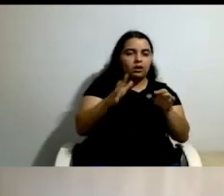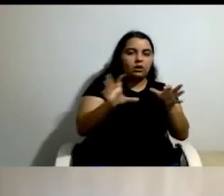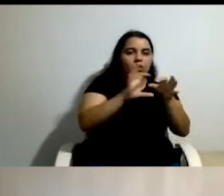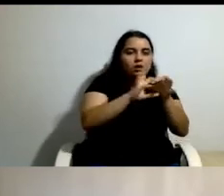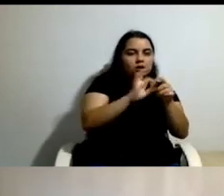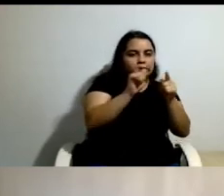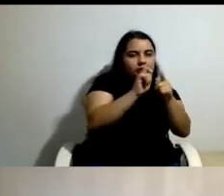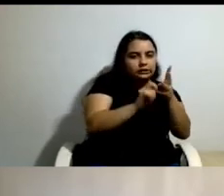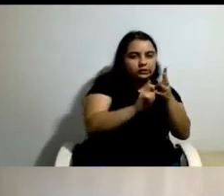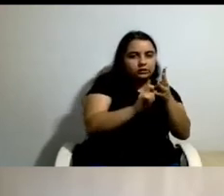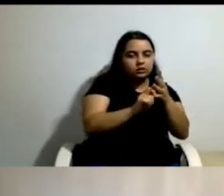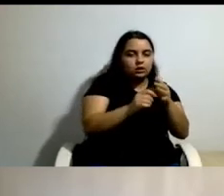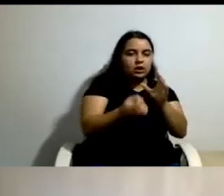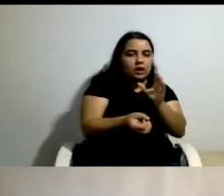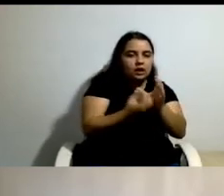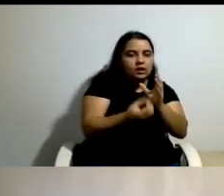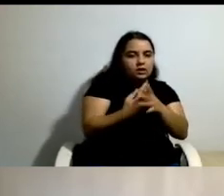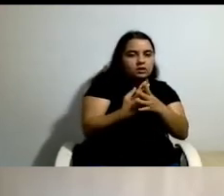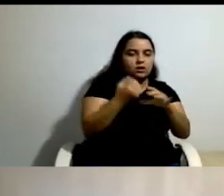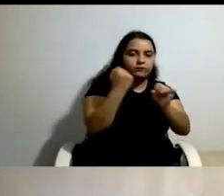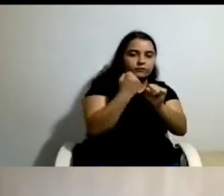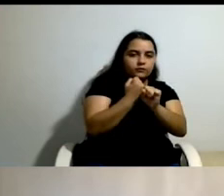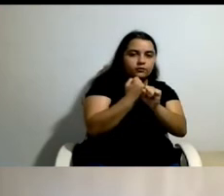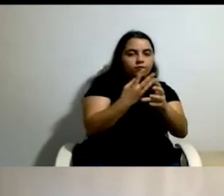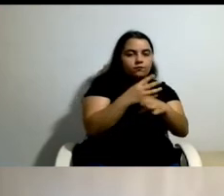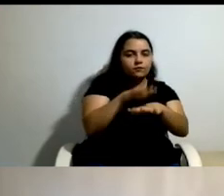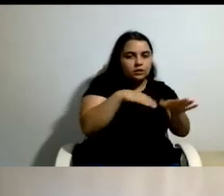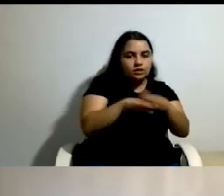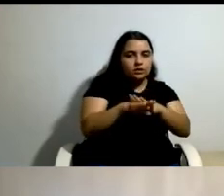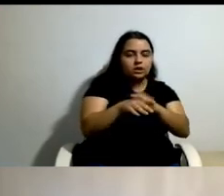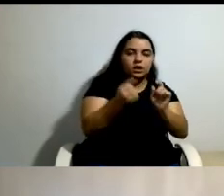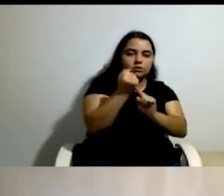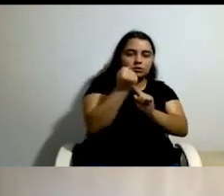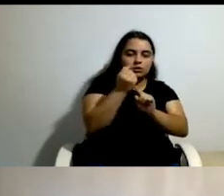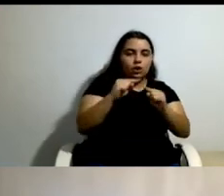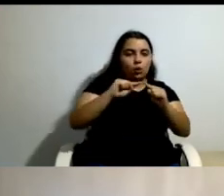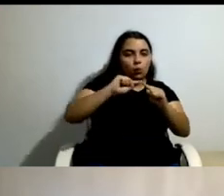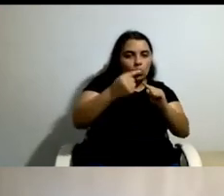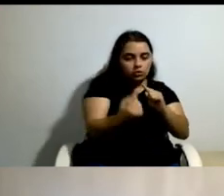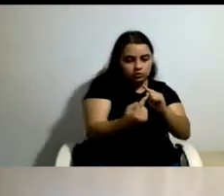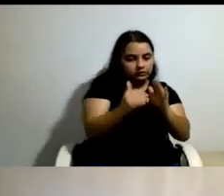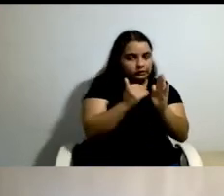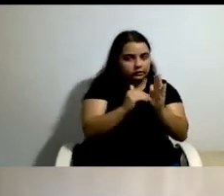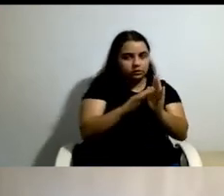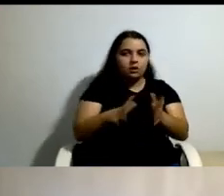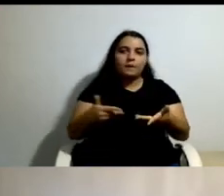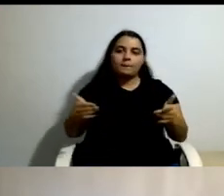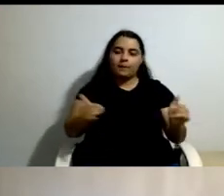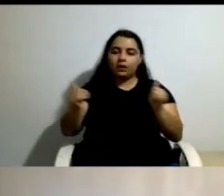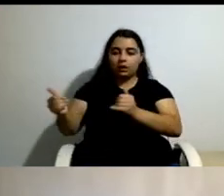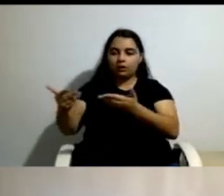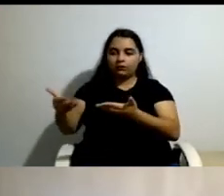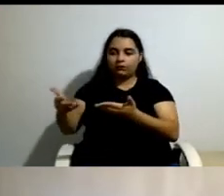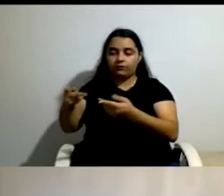operacionalização e realização e de efeitos intermédios, enquanto o momento de avaliação final incide, sobretudo,